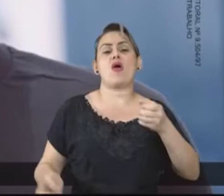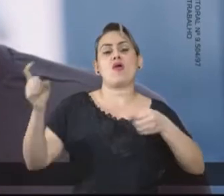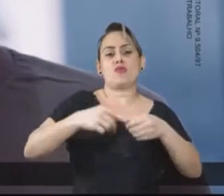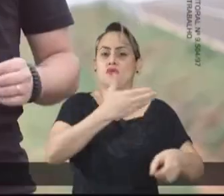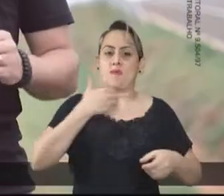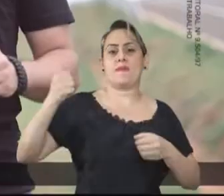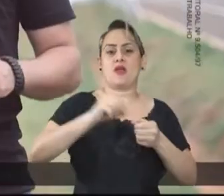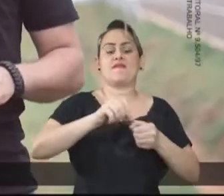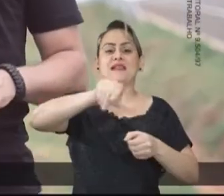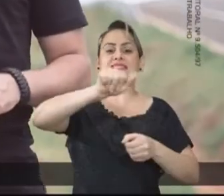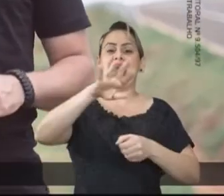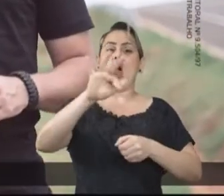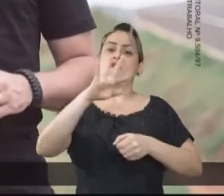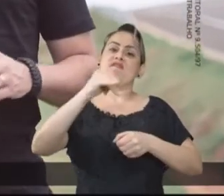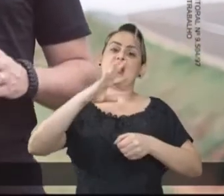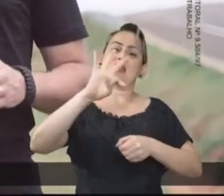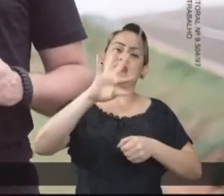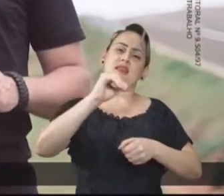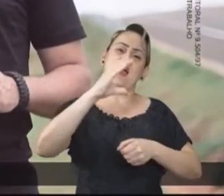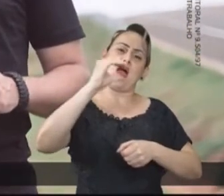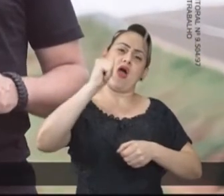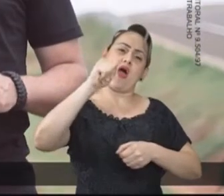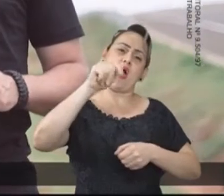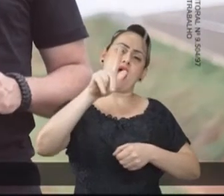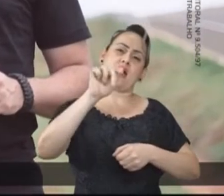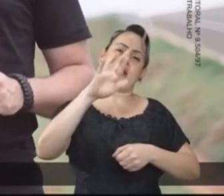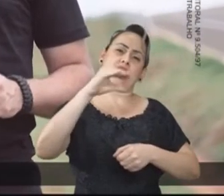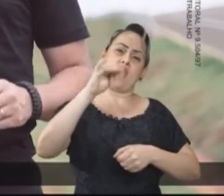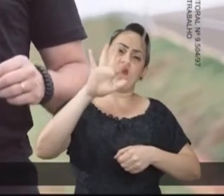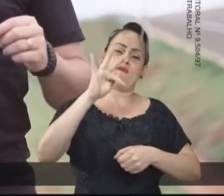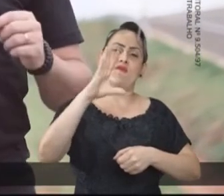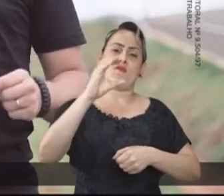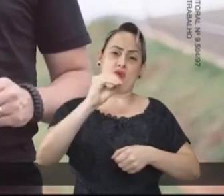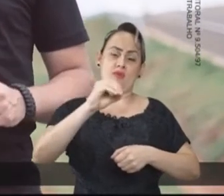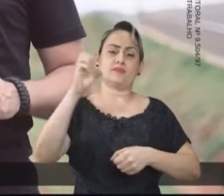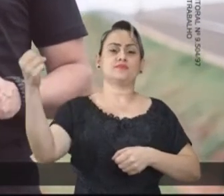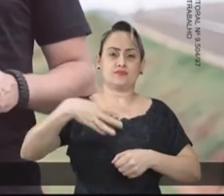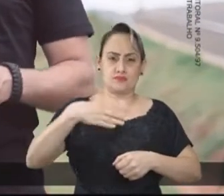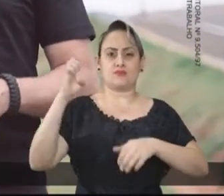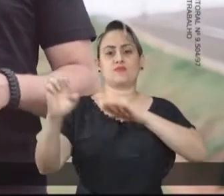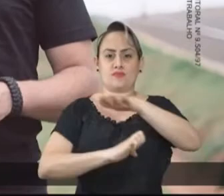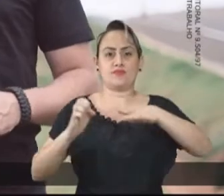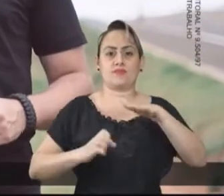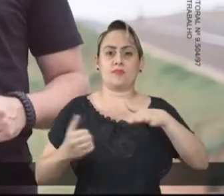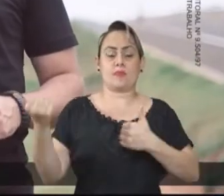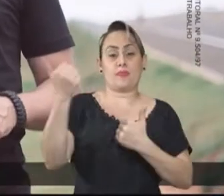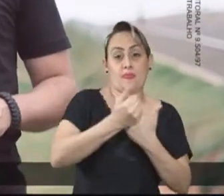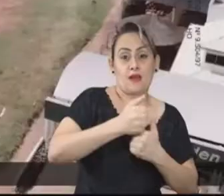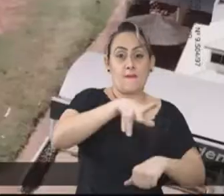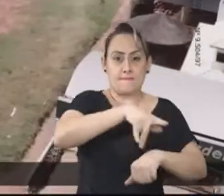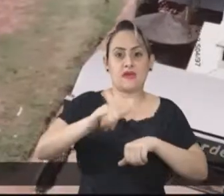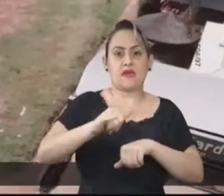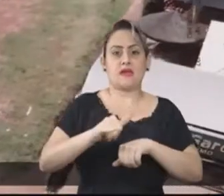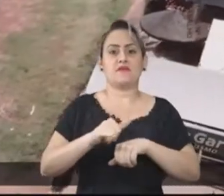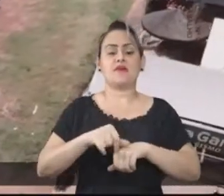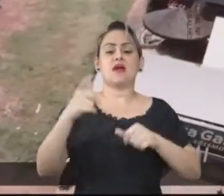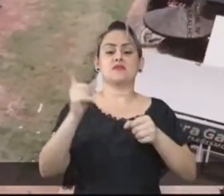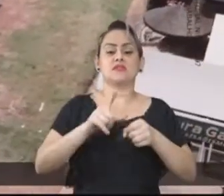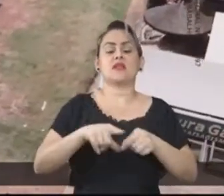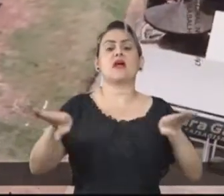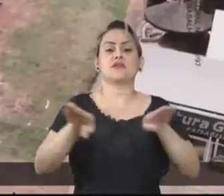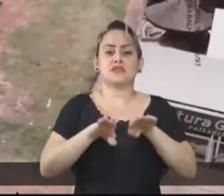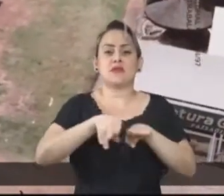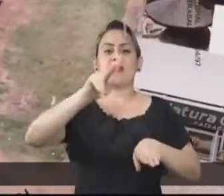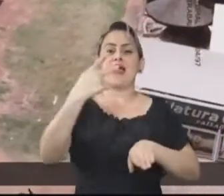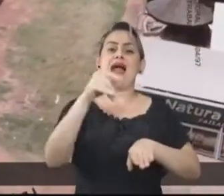Alfa Tacógrafo. E não foi só essa. Várias outras empresas se instalaram em Paranavaí e no Distrito Industrial. Há exemplo